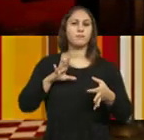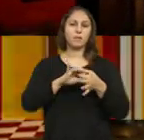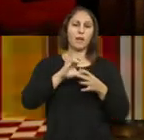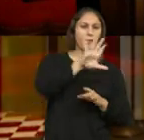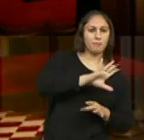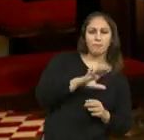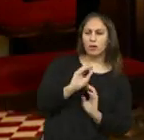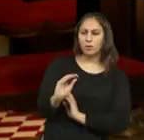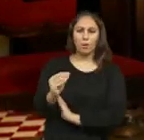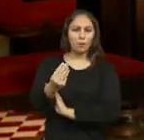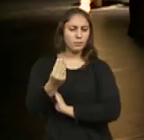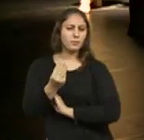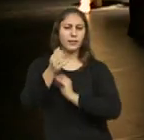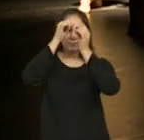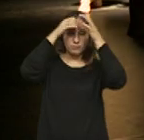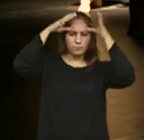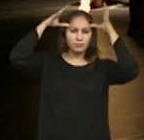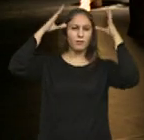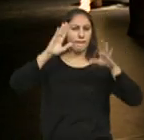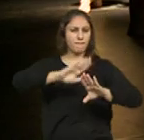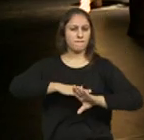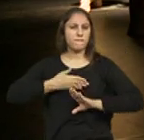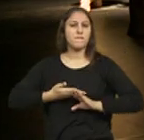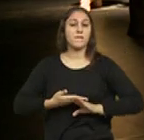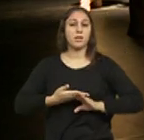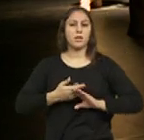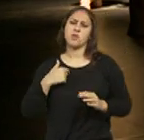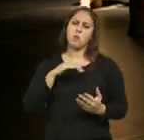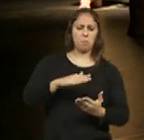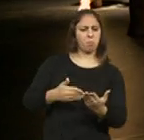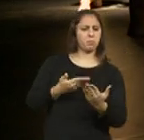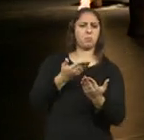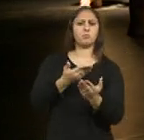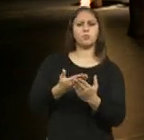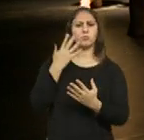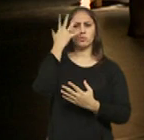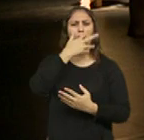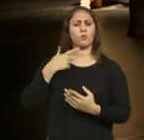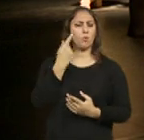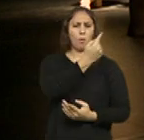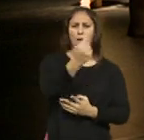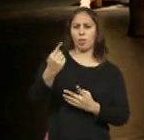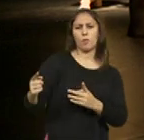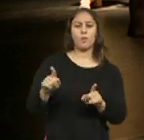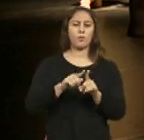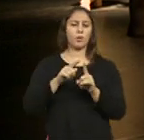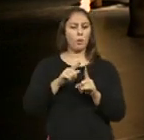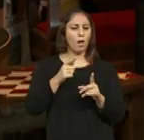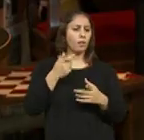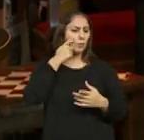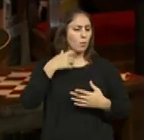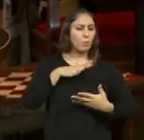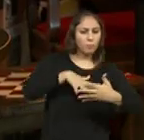do objeto, mais abstrato. E eu fiz a proposta de cada um deles, cada um dos intérpretes, interrogar-se sobre o corpo poético,